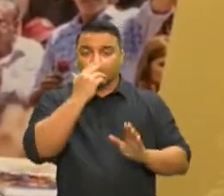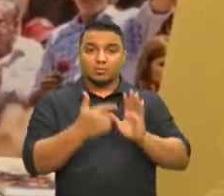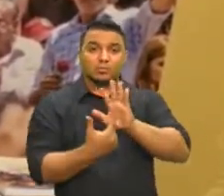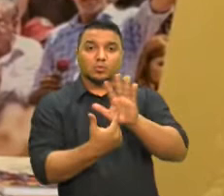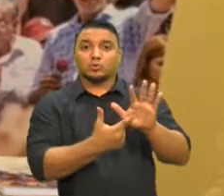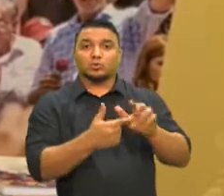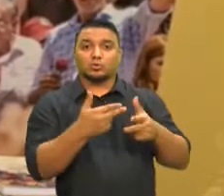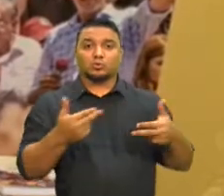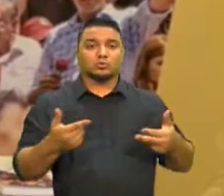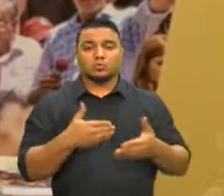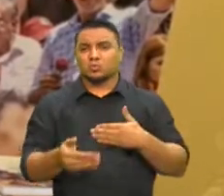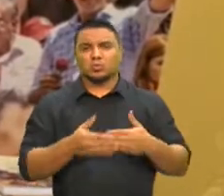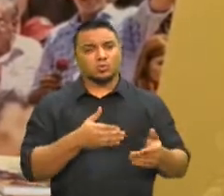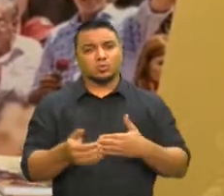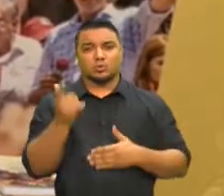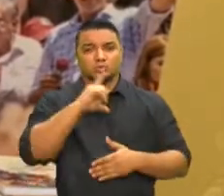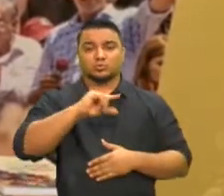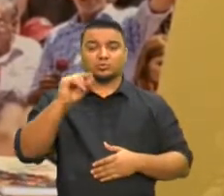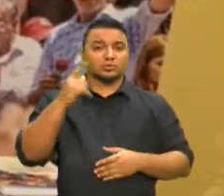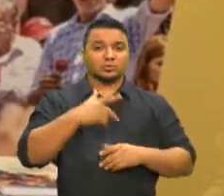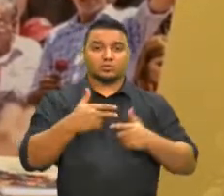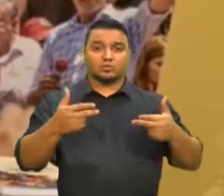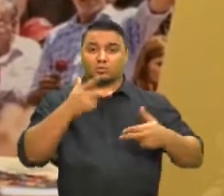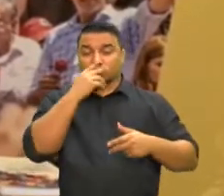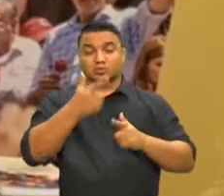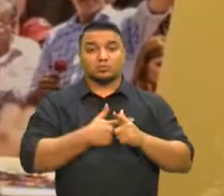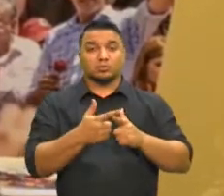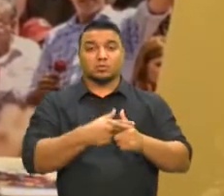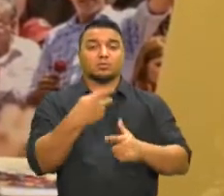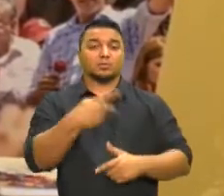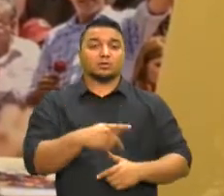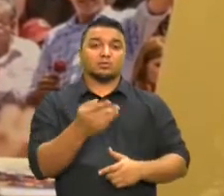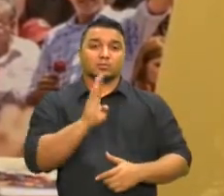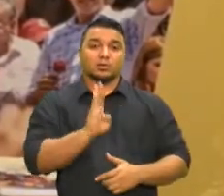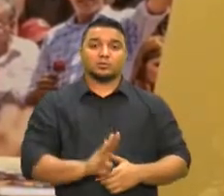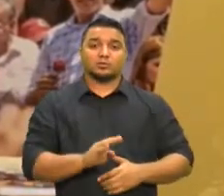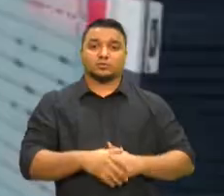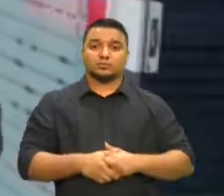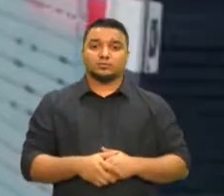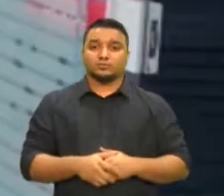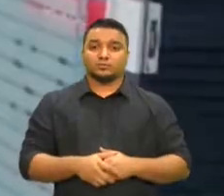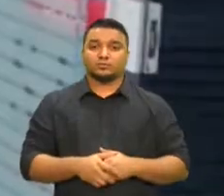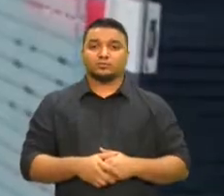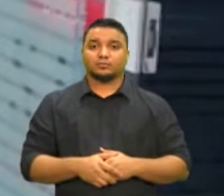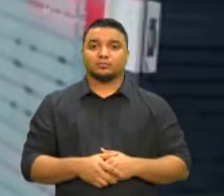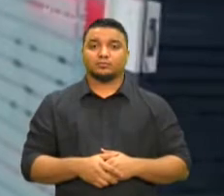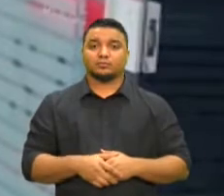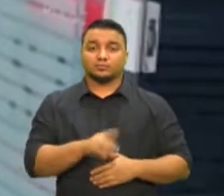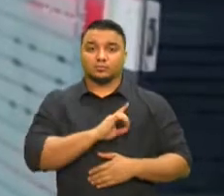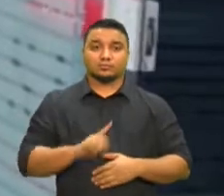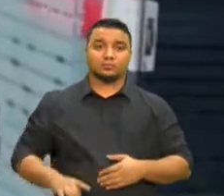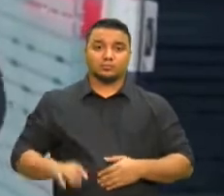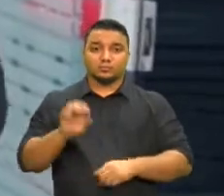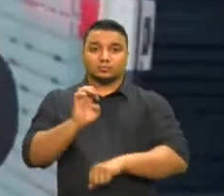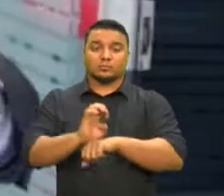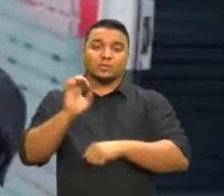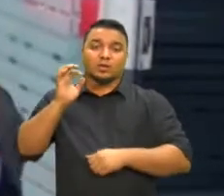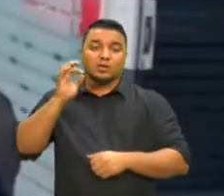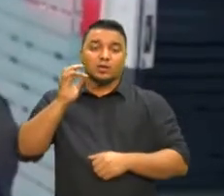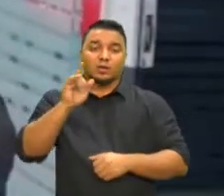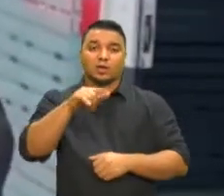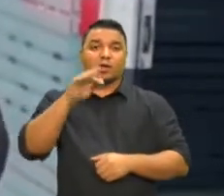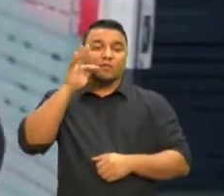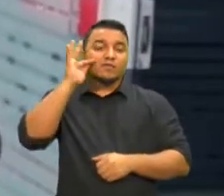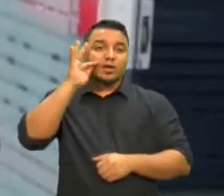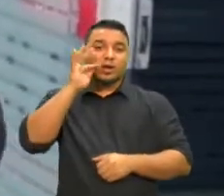qualquer saída para a grave crise vivida pelos brasileiros e brasileiras. Para o deputado estadual Ferreira Aragão, a